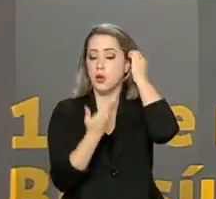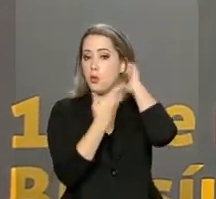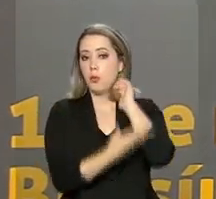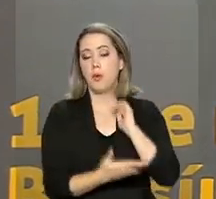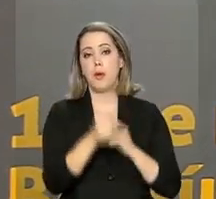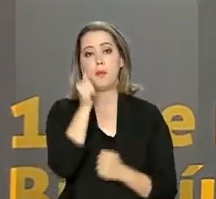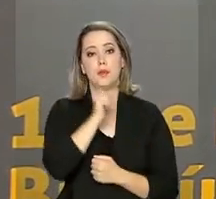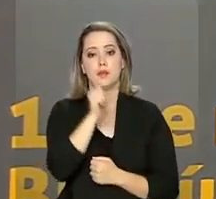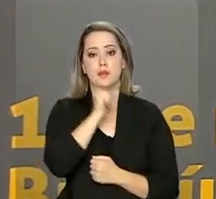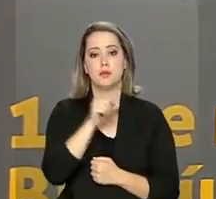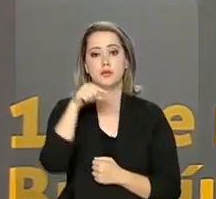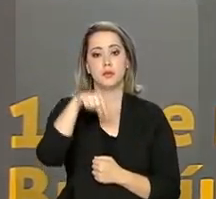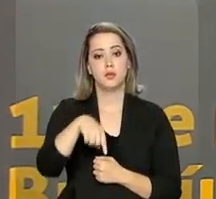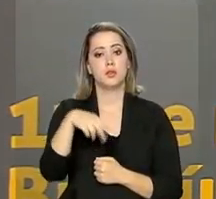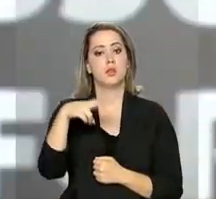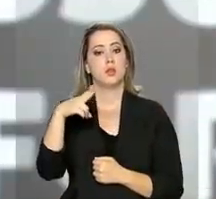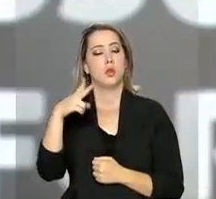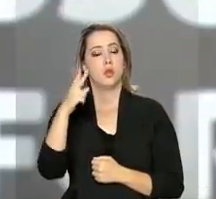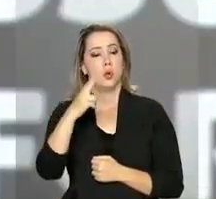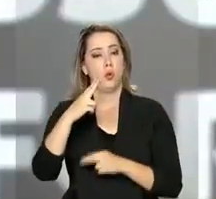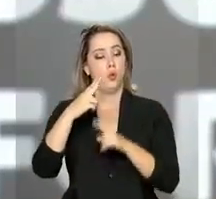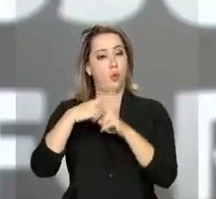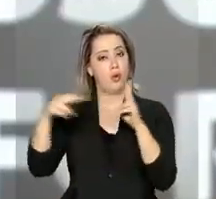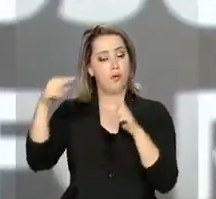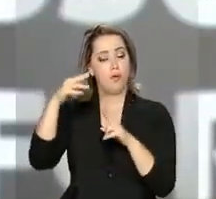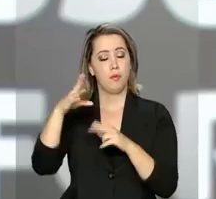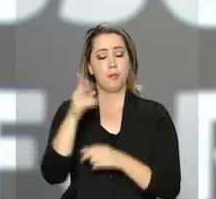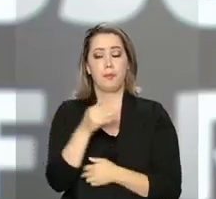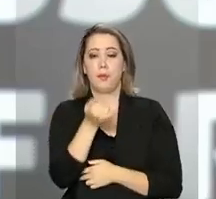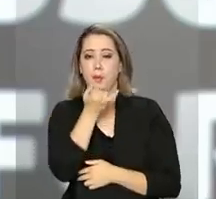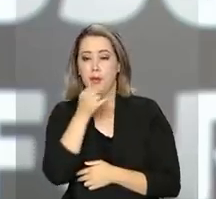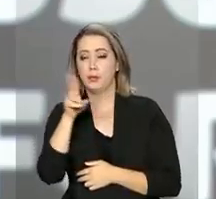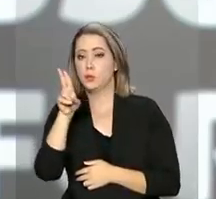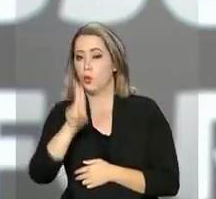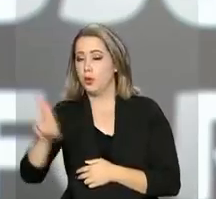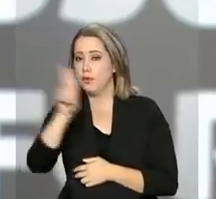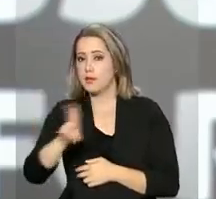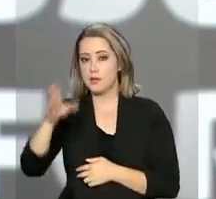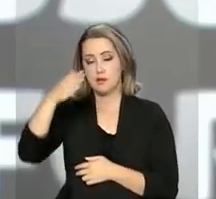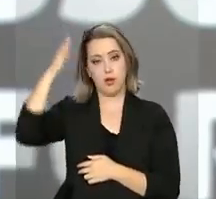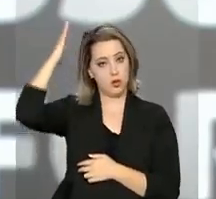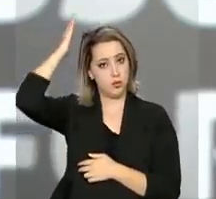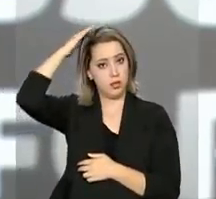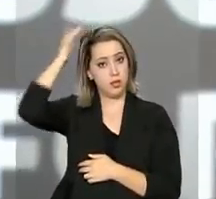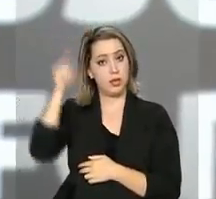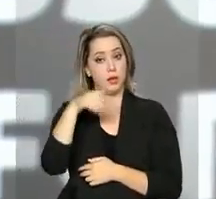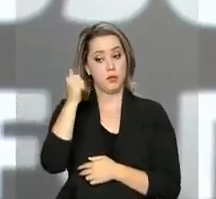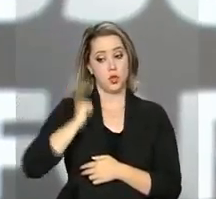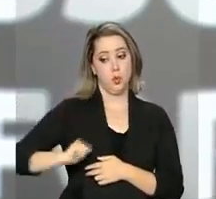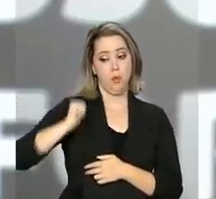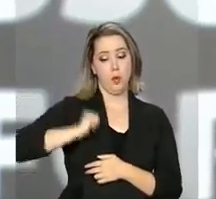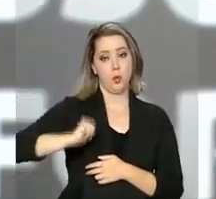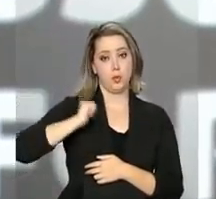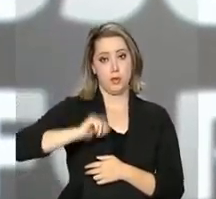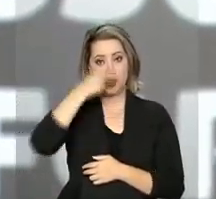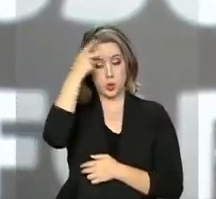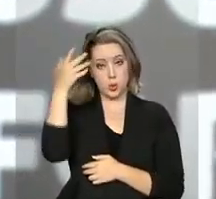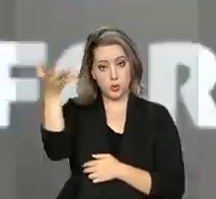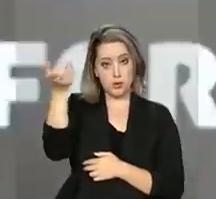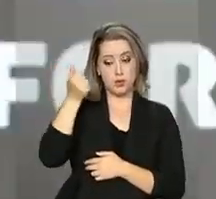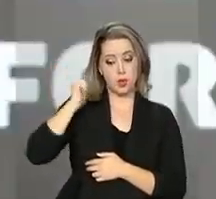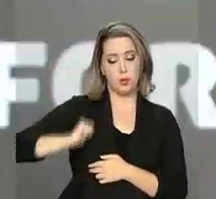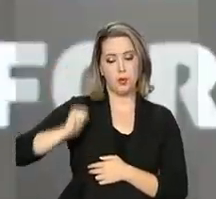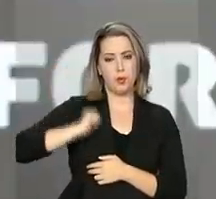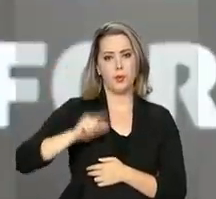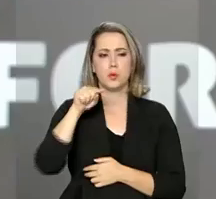jornalismo da Universidade Federal do Paraná, Deborah House, que solicitou os nomes dos bolsistas entre 2011 e 2015